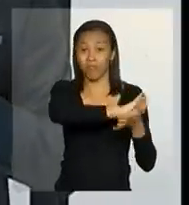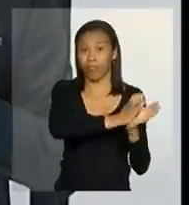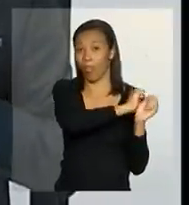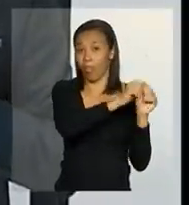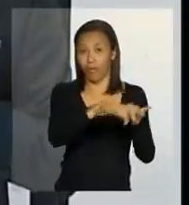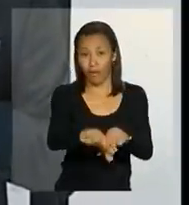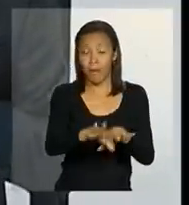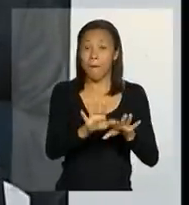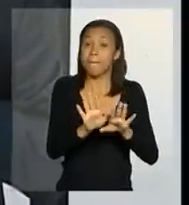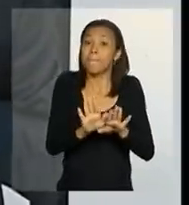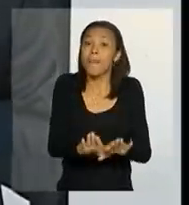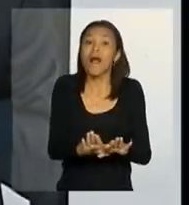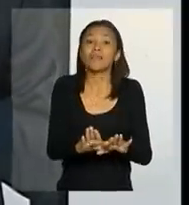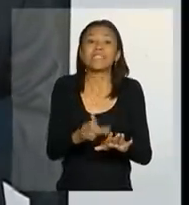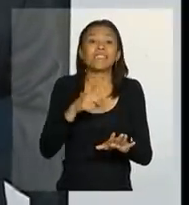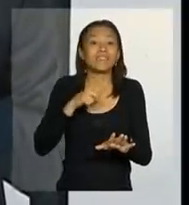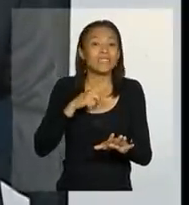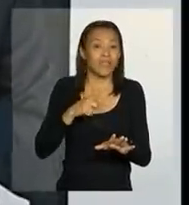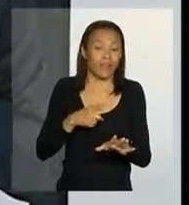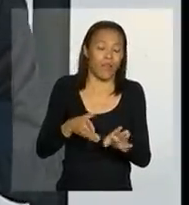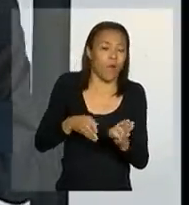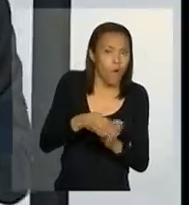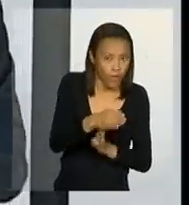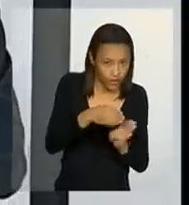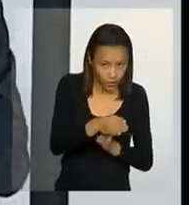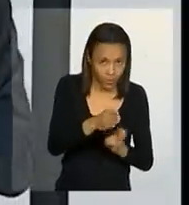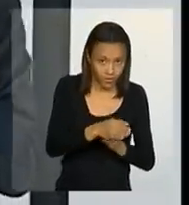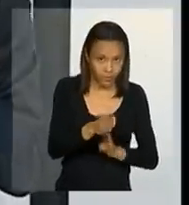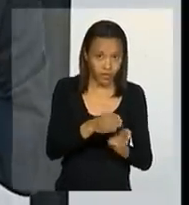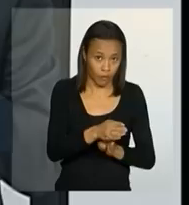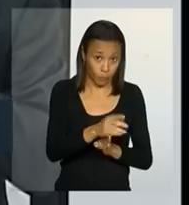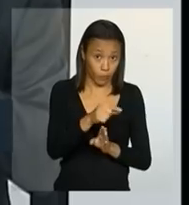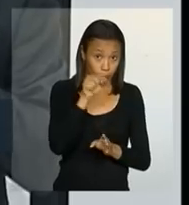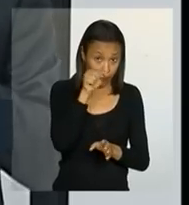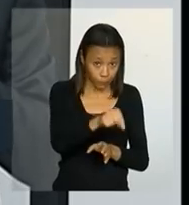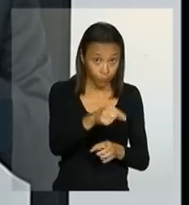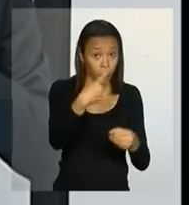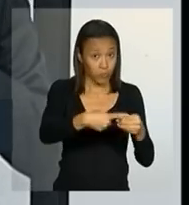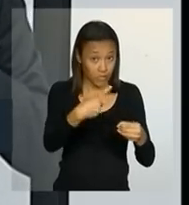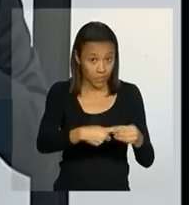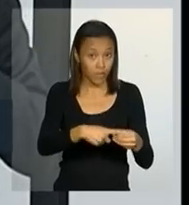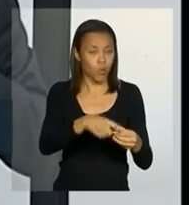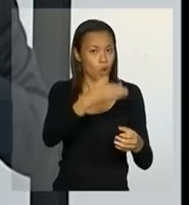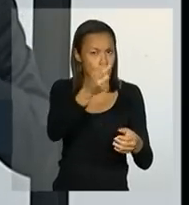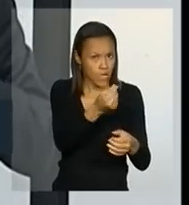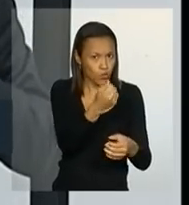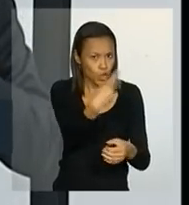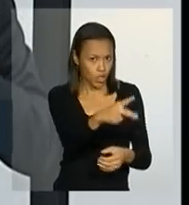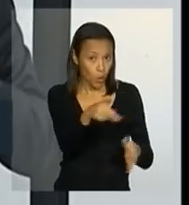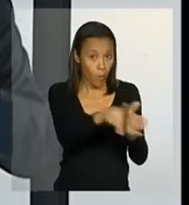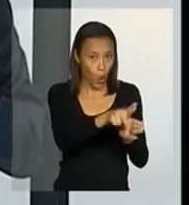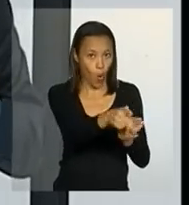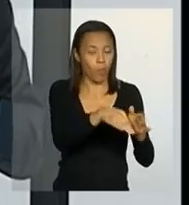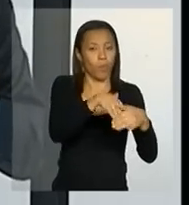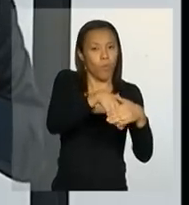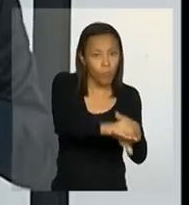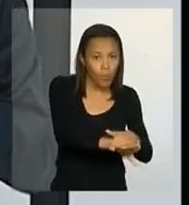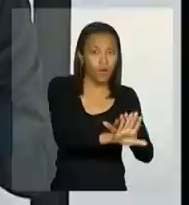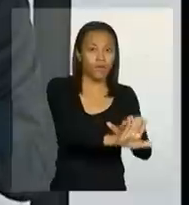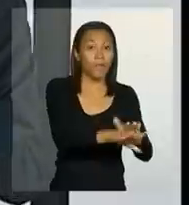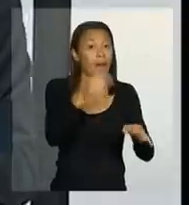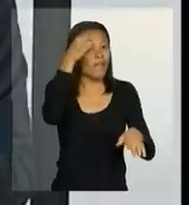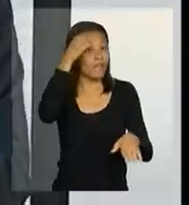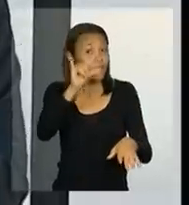Mas, se houver orientação de colocar no orçamento, com isto, se ele colocar para a prevenção,